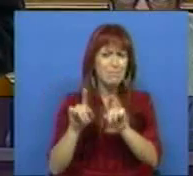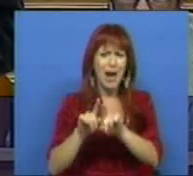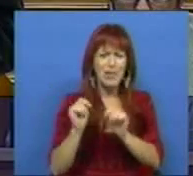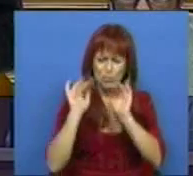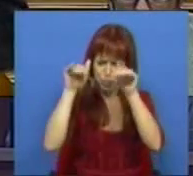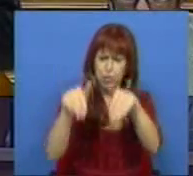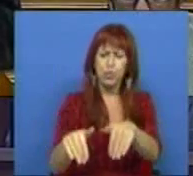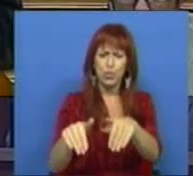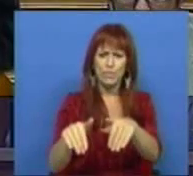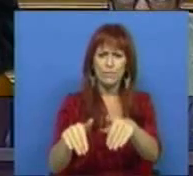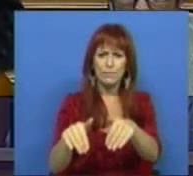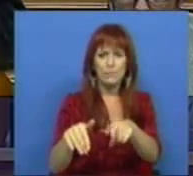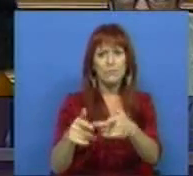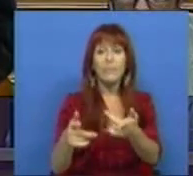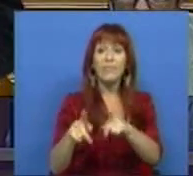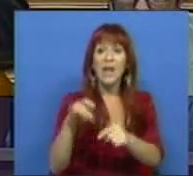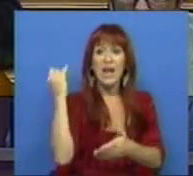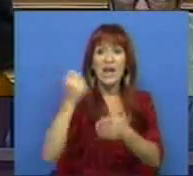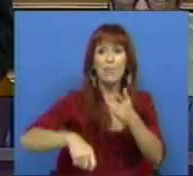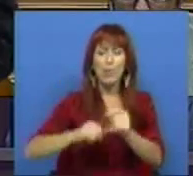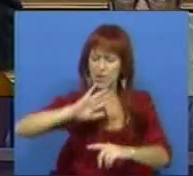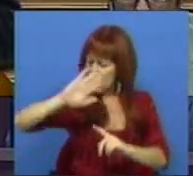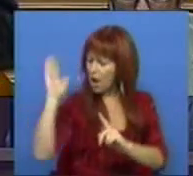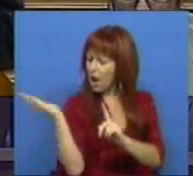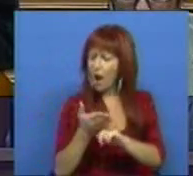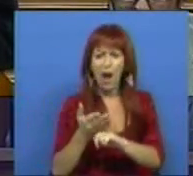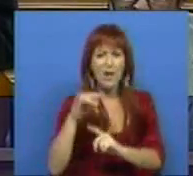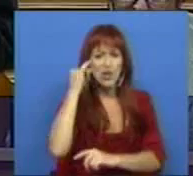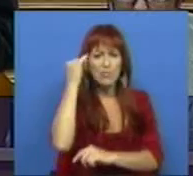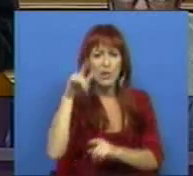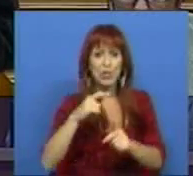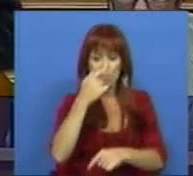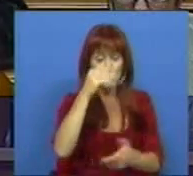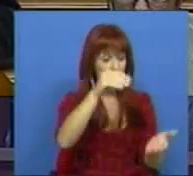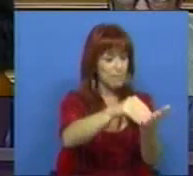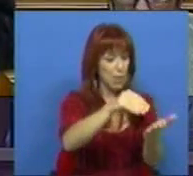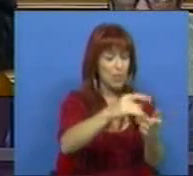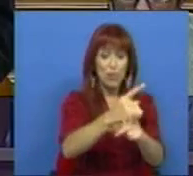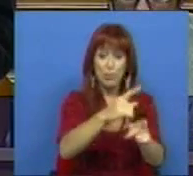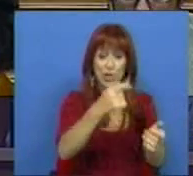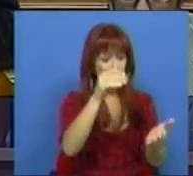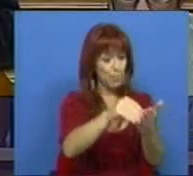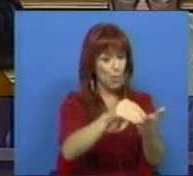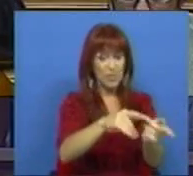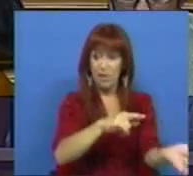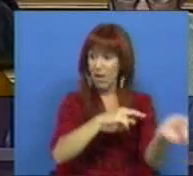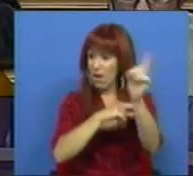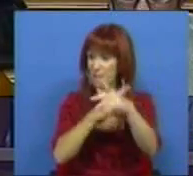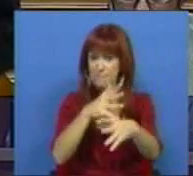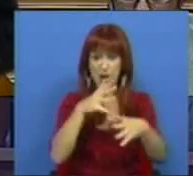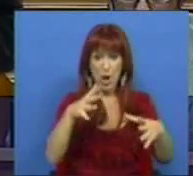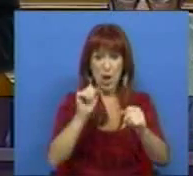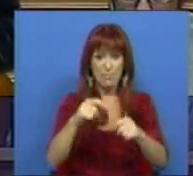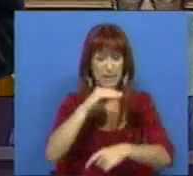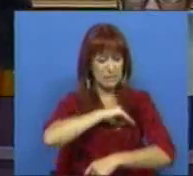regressivas. É um imposto que penaliza particularmente os pobres, porque são os pobres que dirigem uma maior